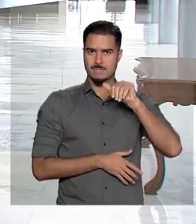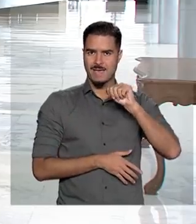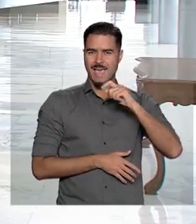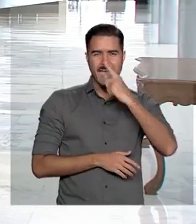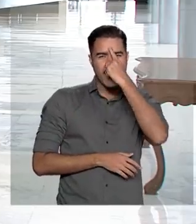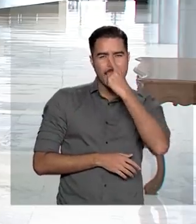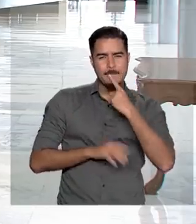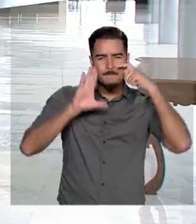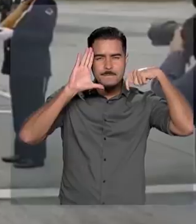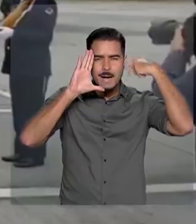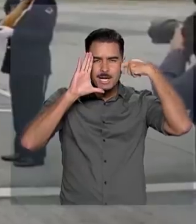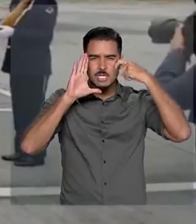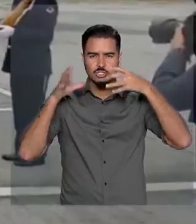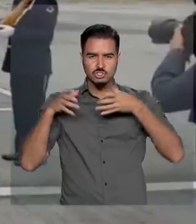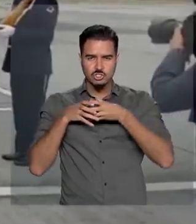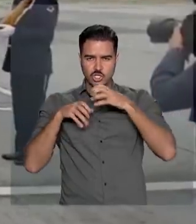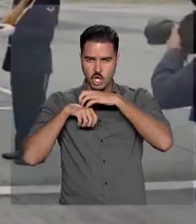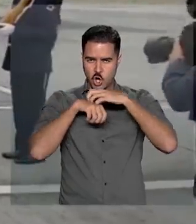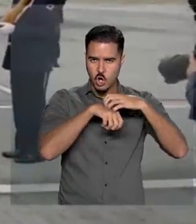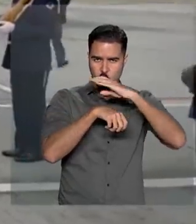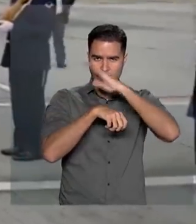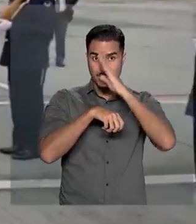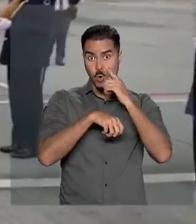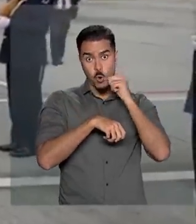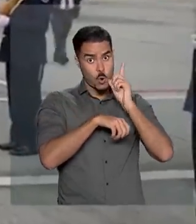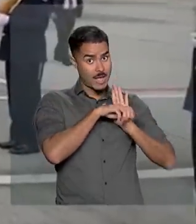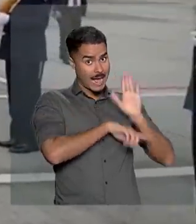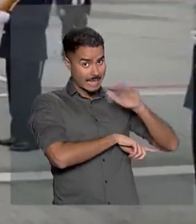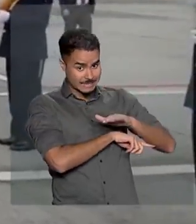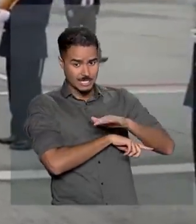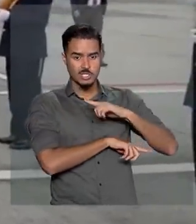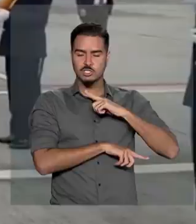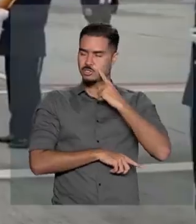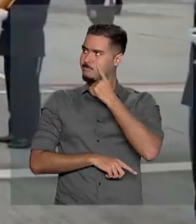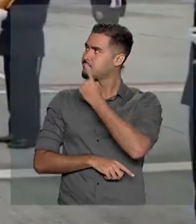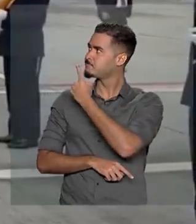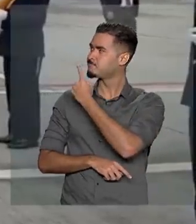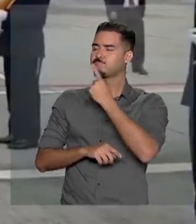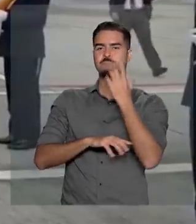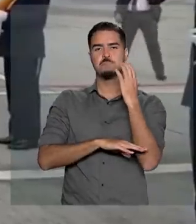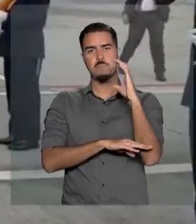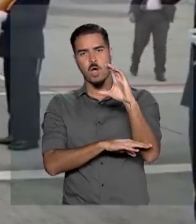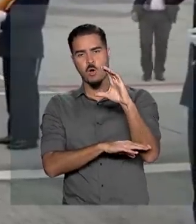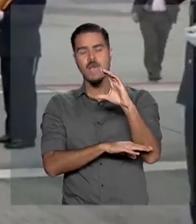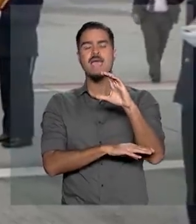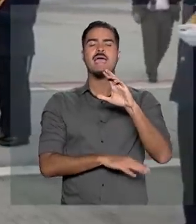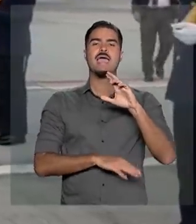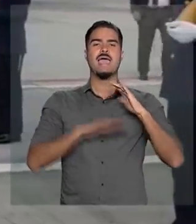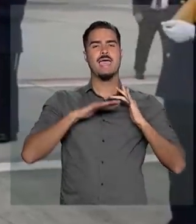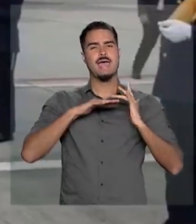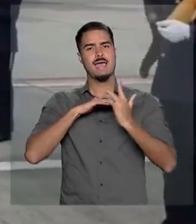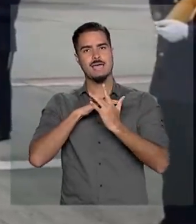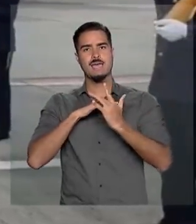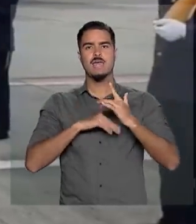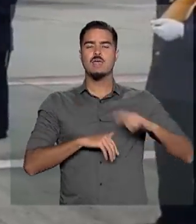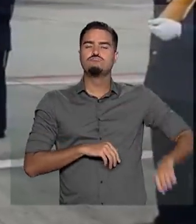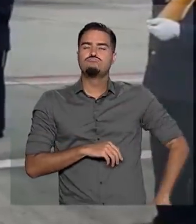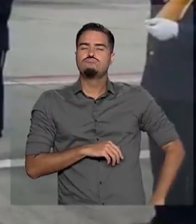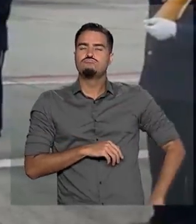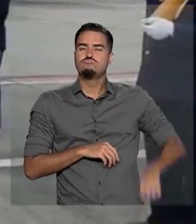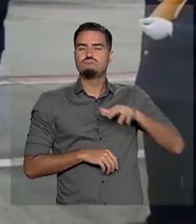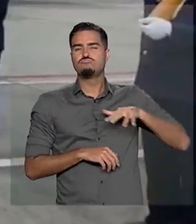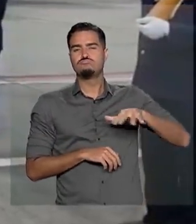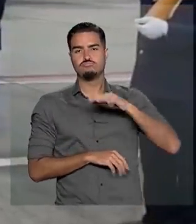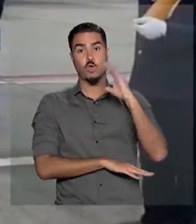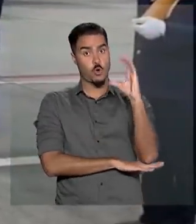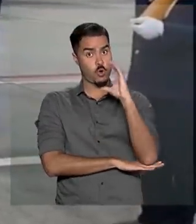chegada da Comitiva Brasileira à Colômbia ontem à tarde foram divulgadas na rede social da diplomacia colombiana. O